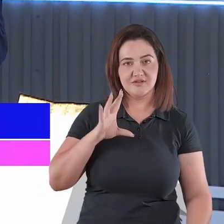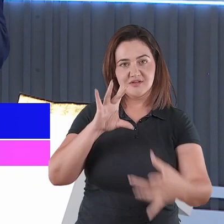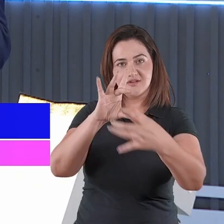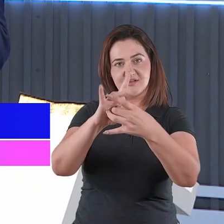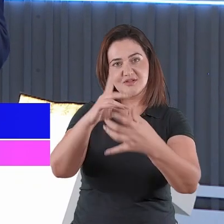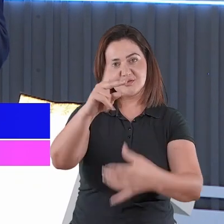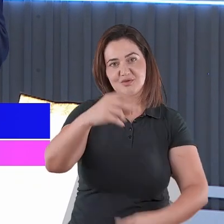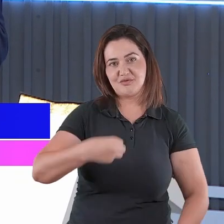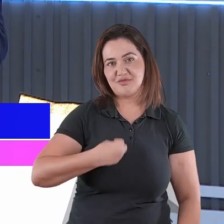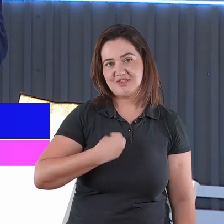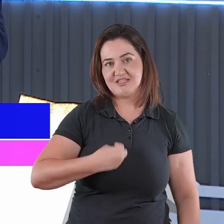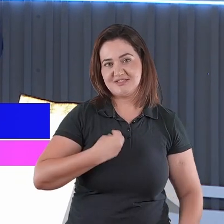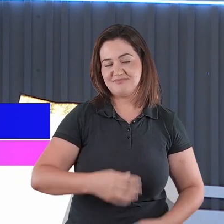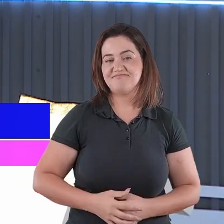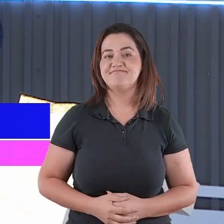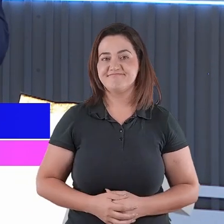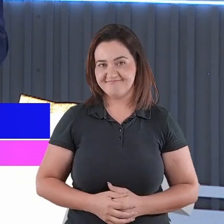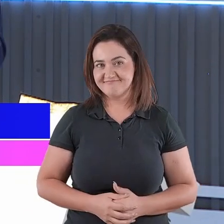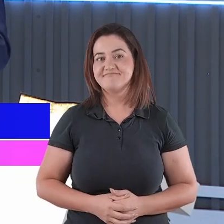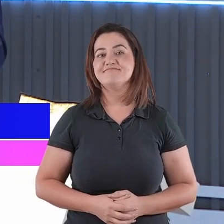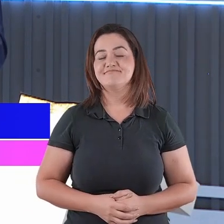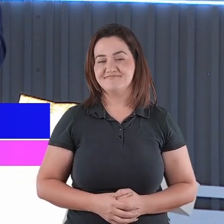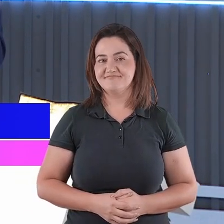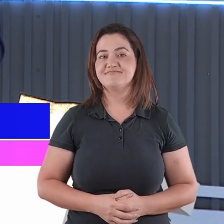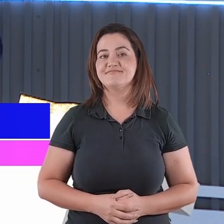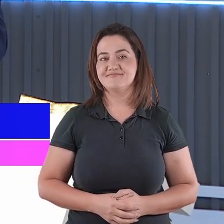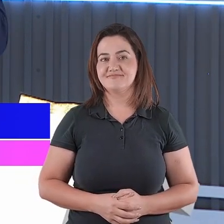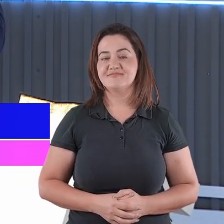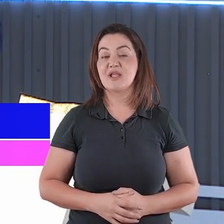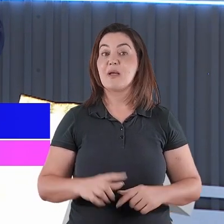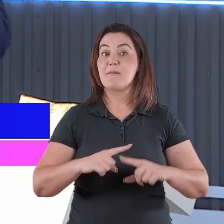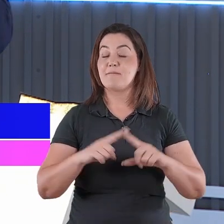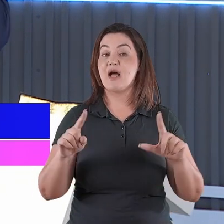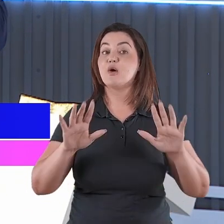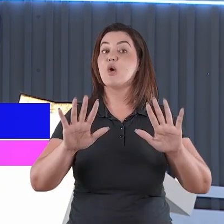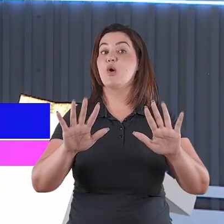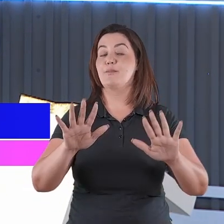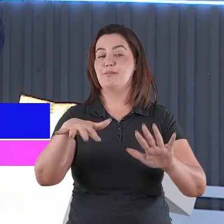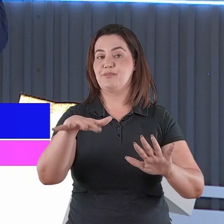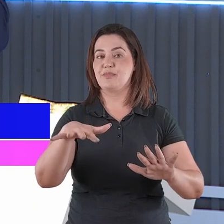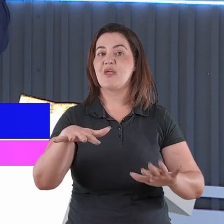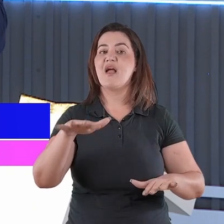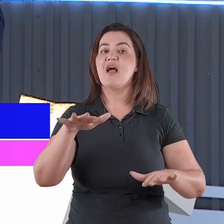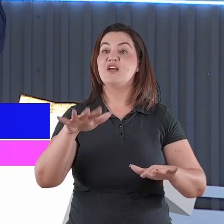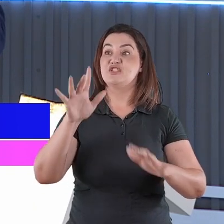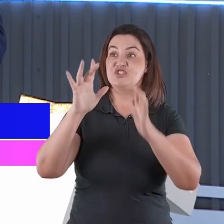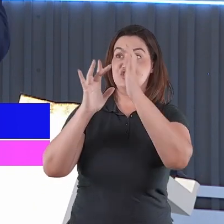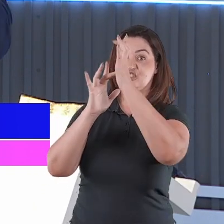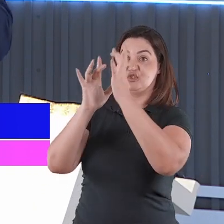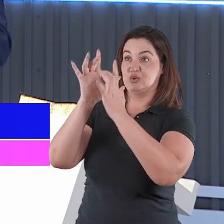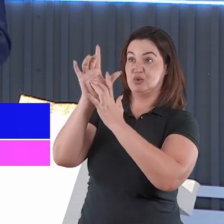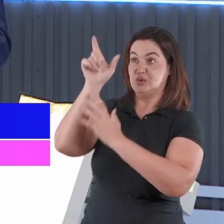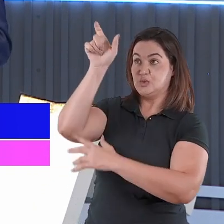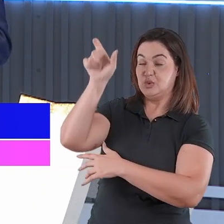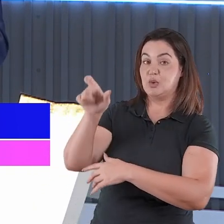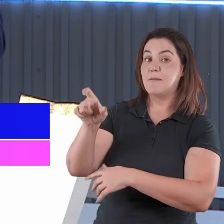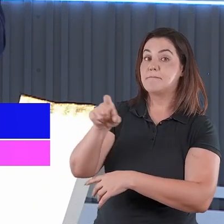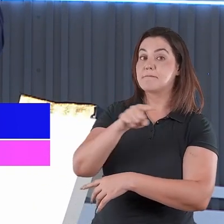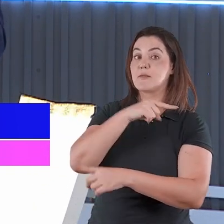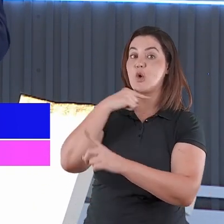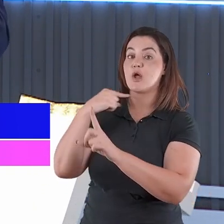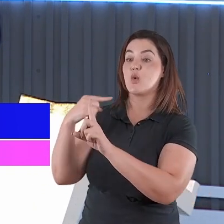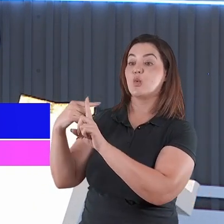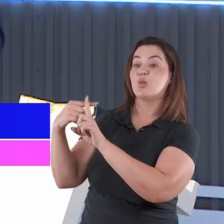agora, eu preciso te advertir de algo muito sério, Cristo Jesus morreu na cruz do Calvário